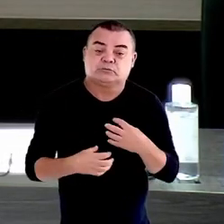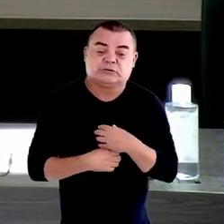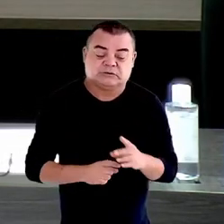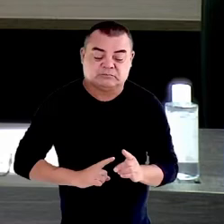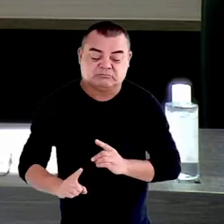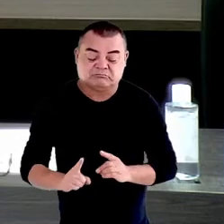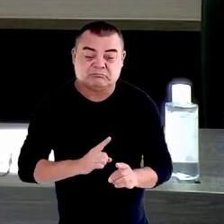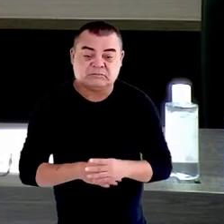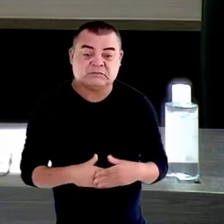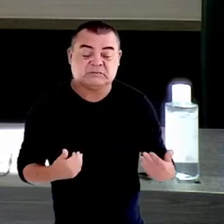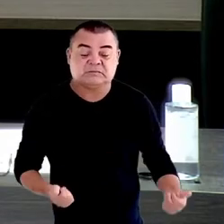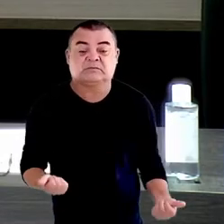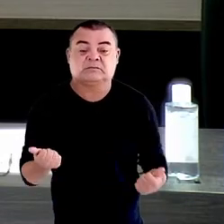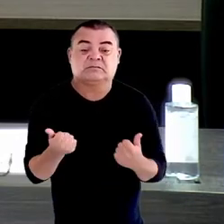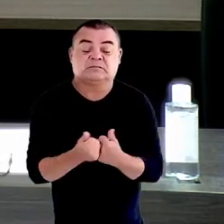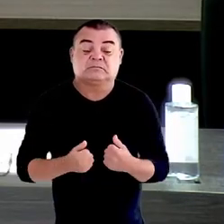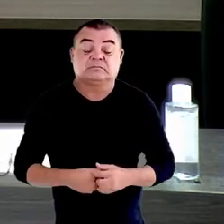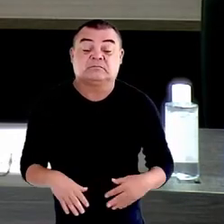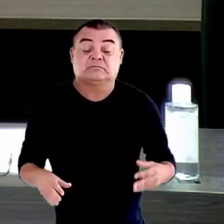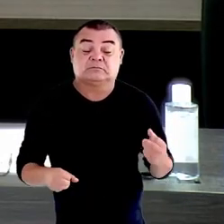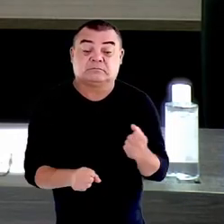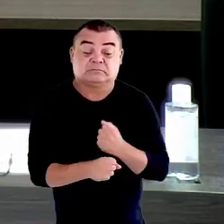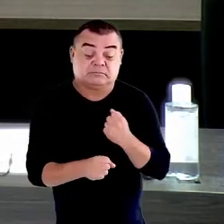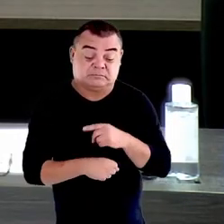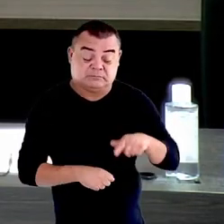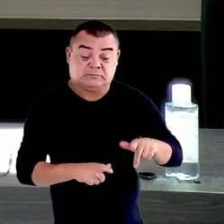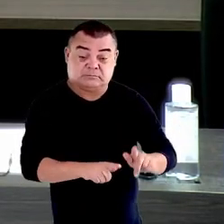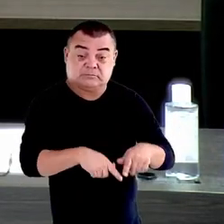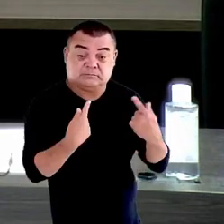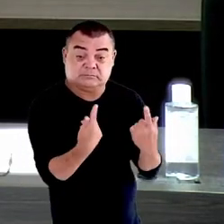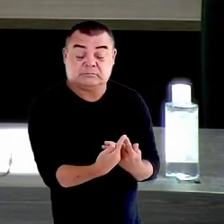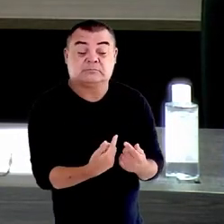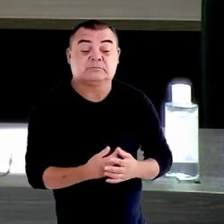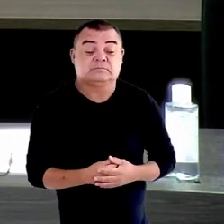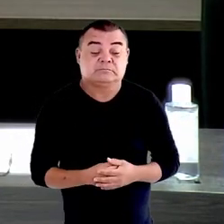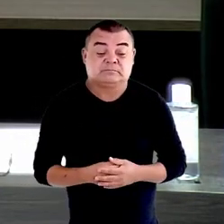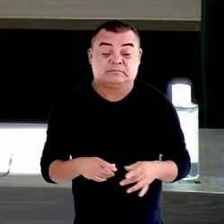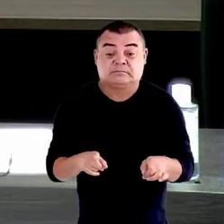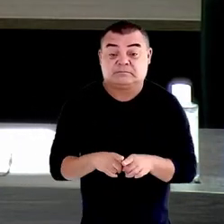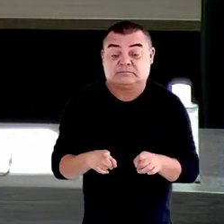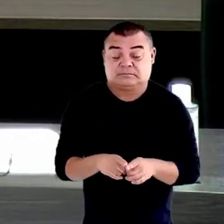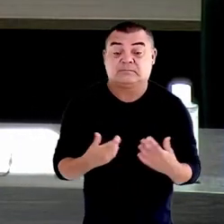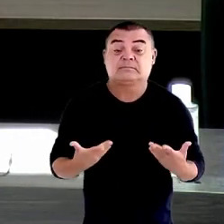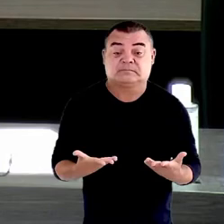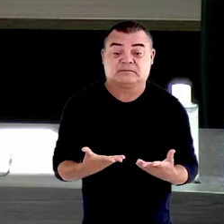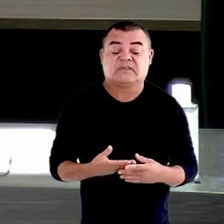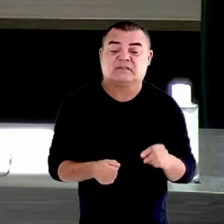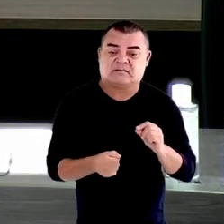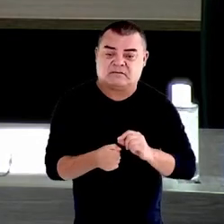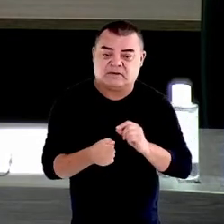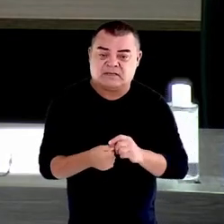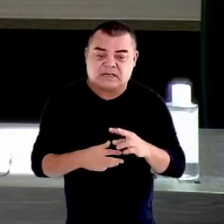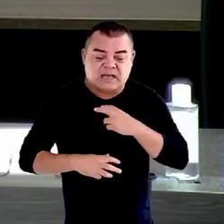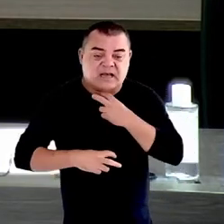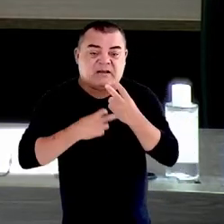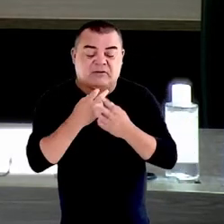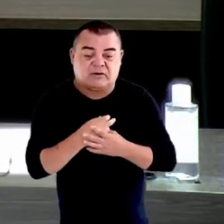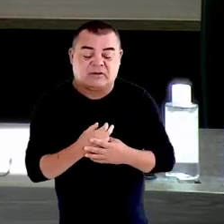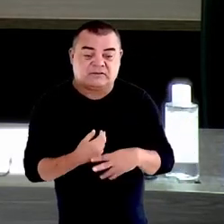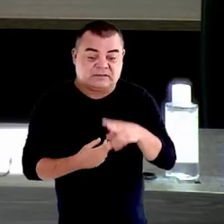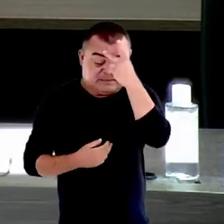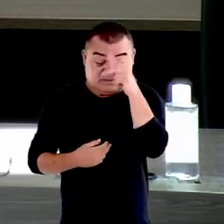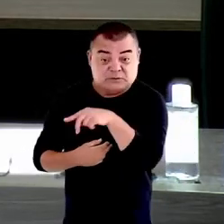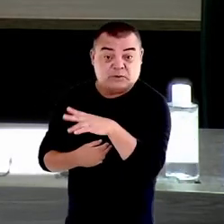contribuíram para a composição deste grupo. E, mais do que isso, que se façam a voz daqueles que não têm voz,